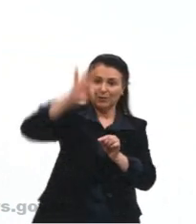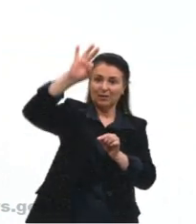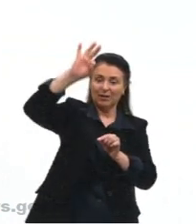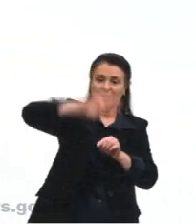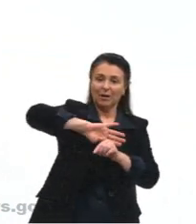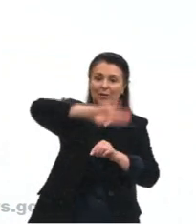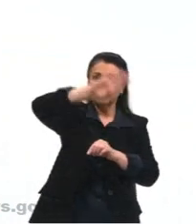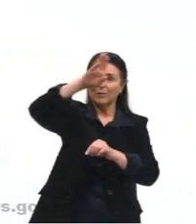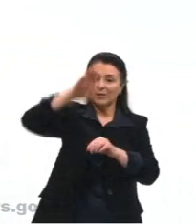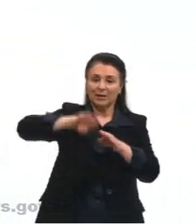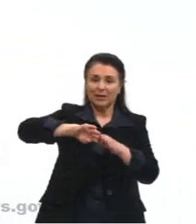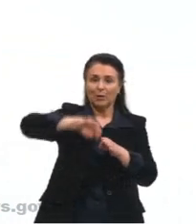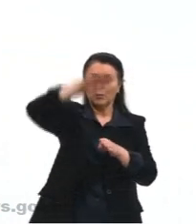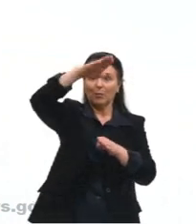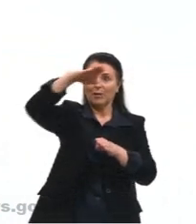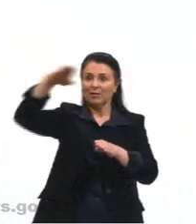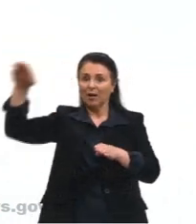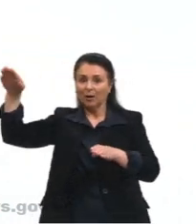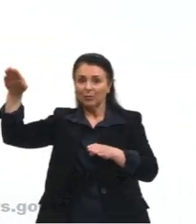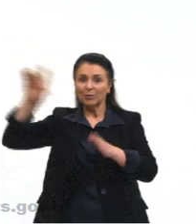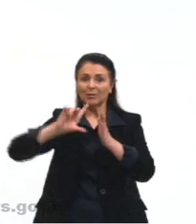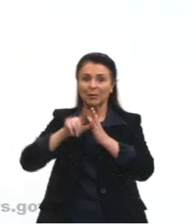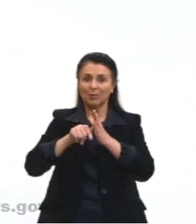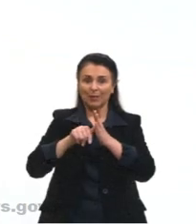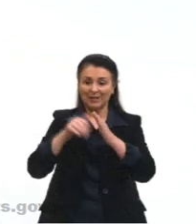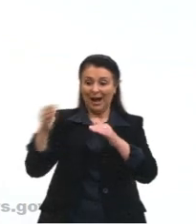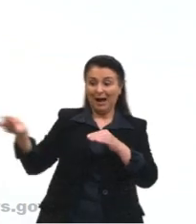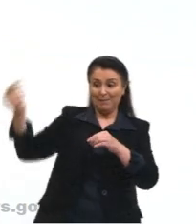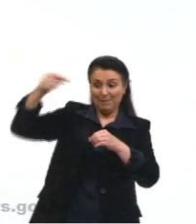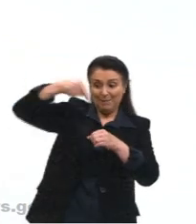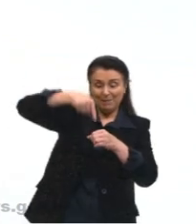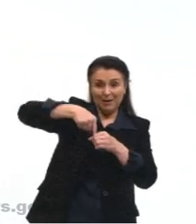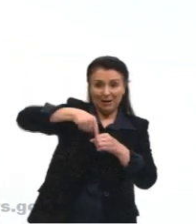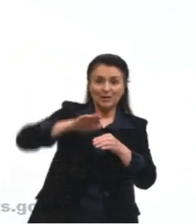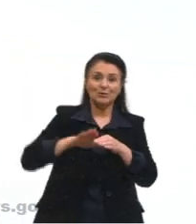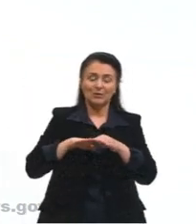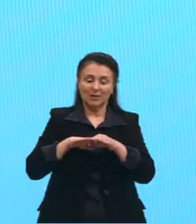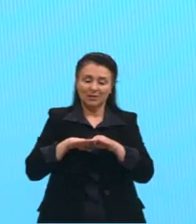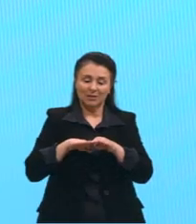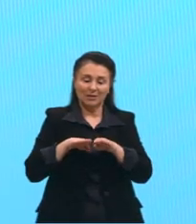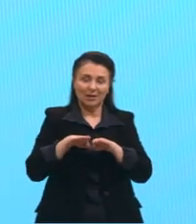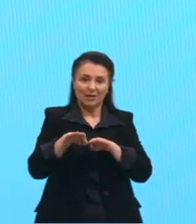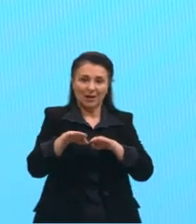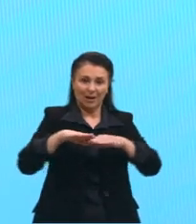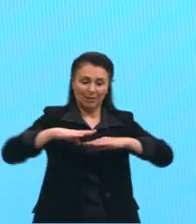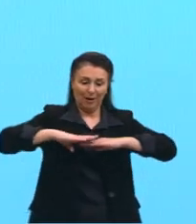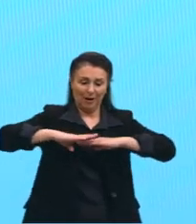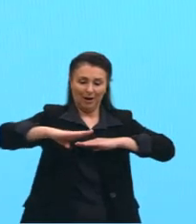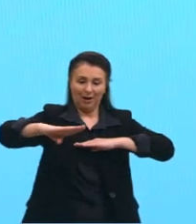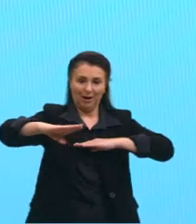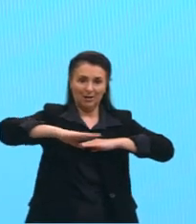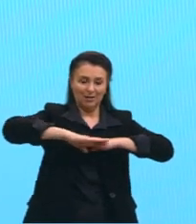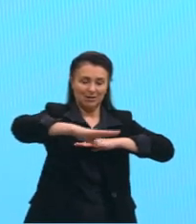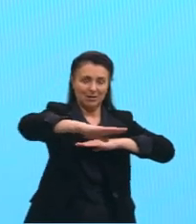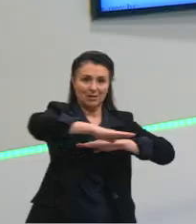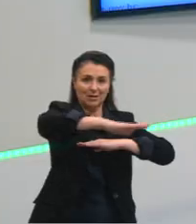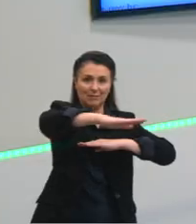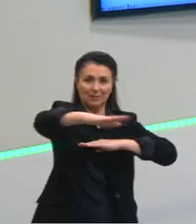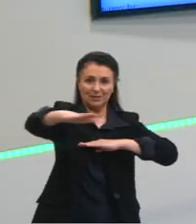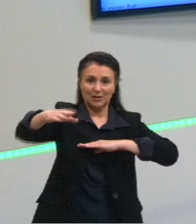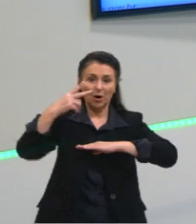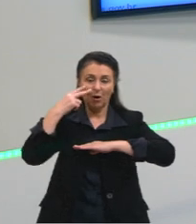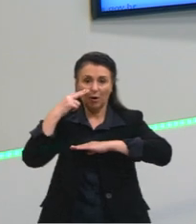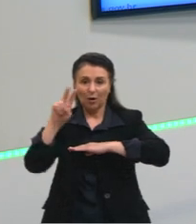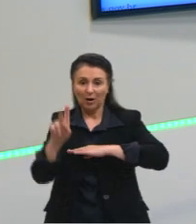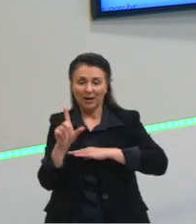querido planalto. Então, ultrapassando aí, não ultrapassa 200 metros de altitude, tá? Olha aqui a foto que eu trouxe, ó,